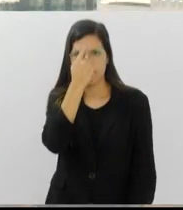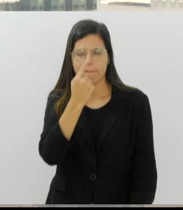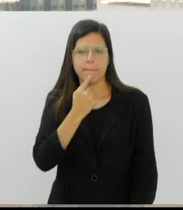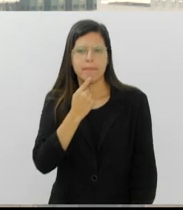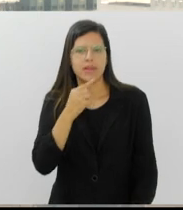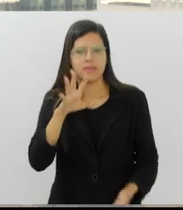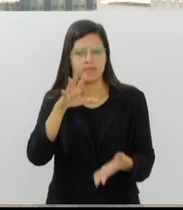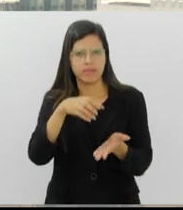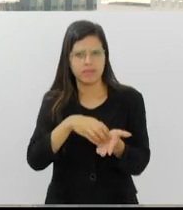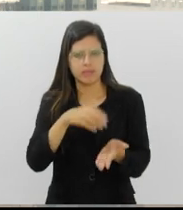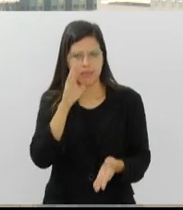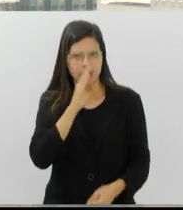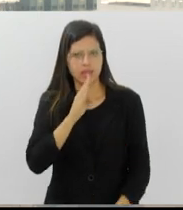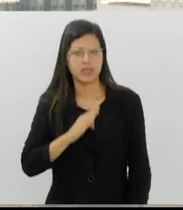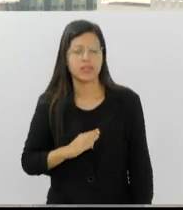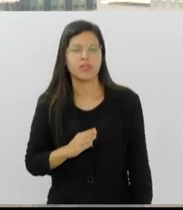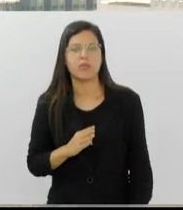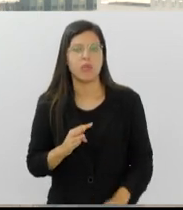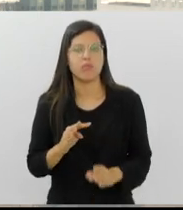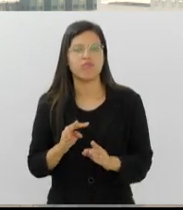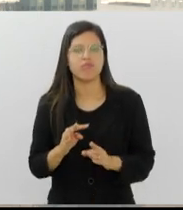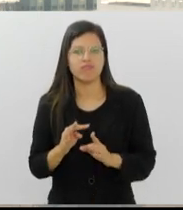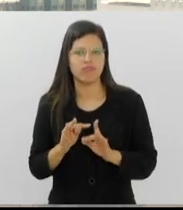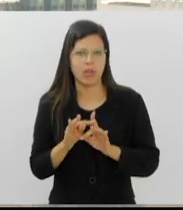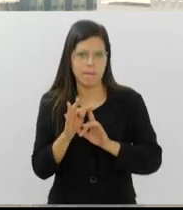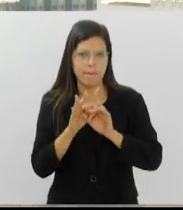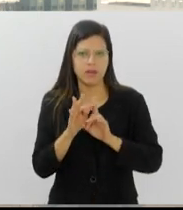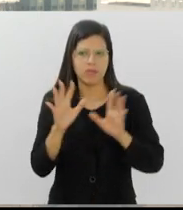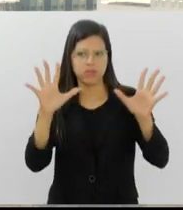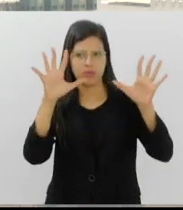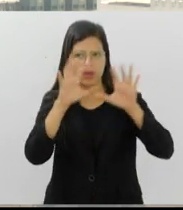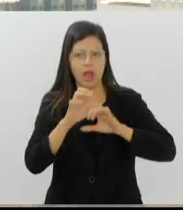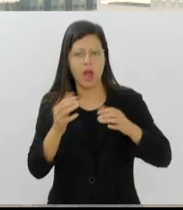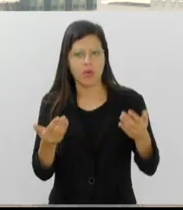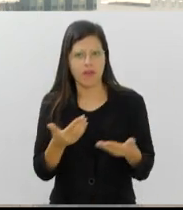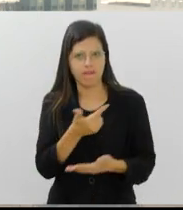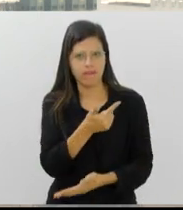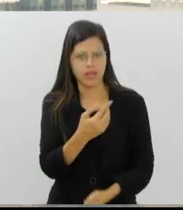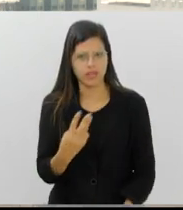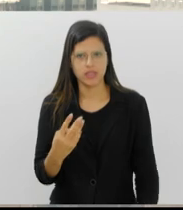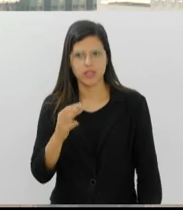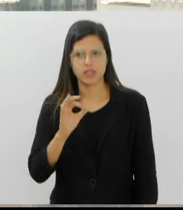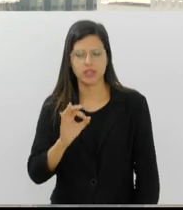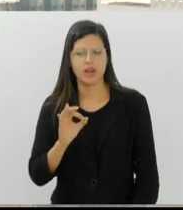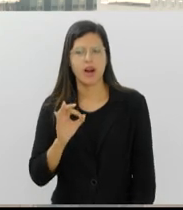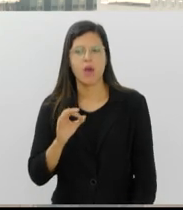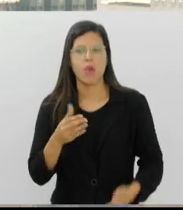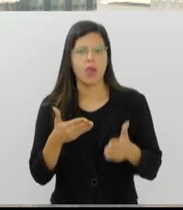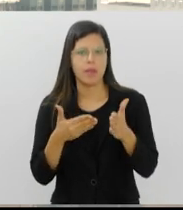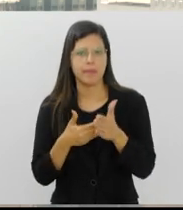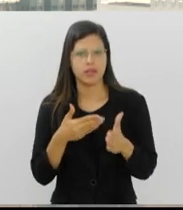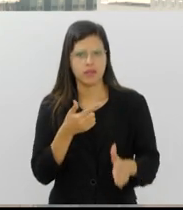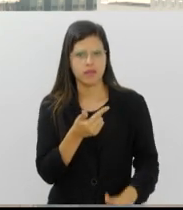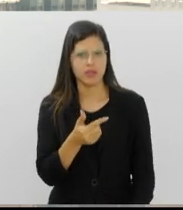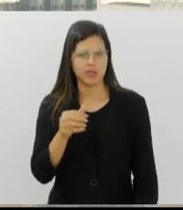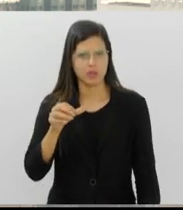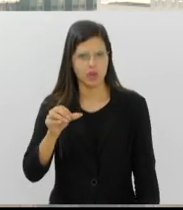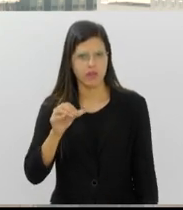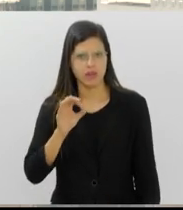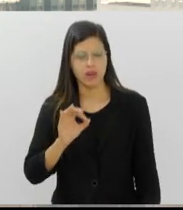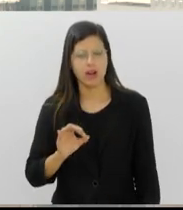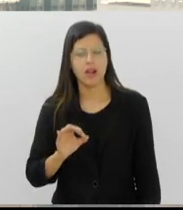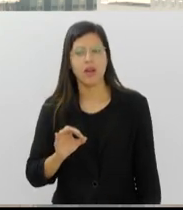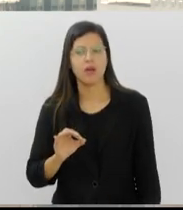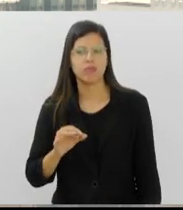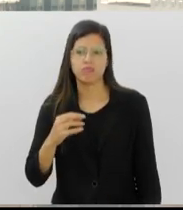do Brasil. O tempo amanheceu nublado. Nesse momento faz 23 graus. A máxima prevista para hoje é de 29 graus. E